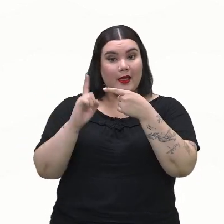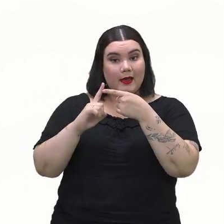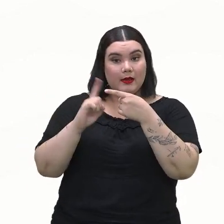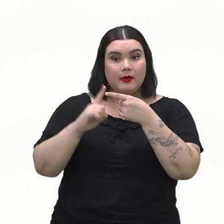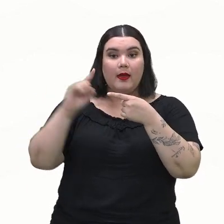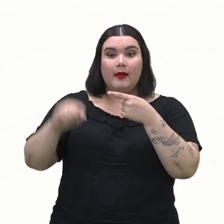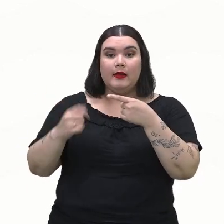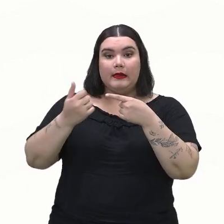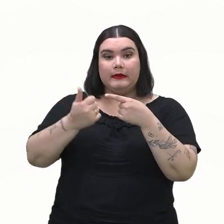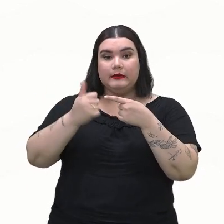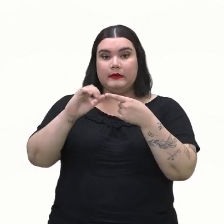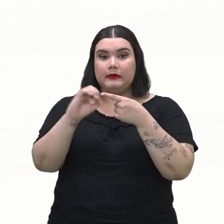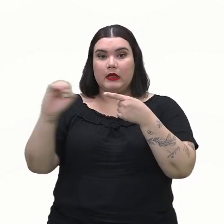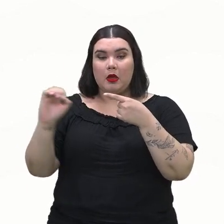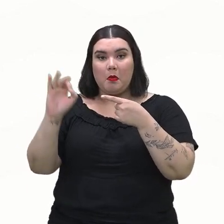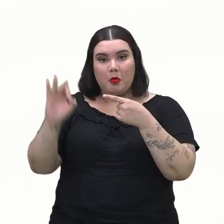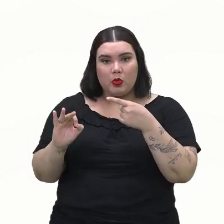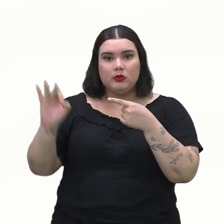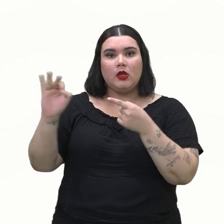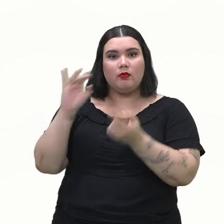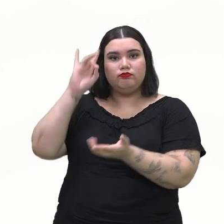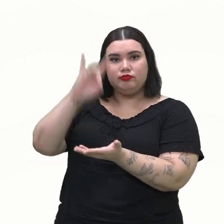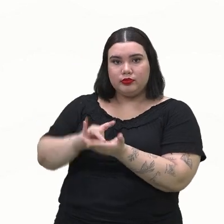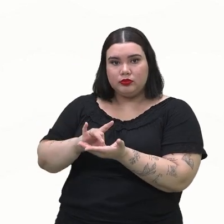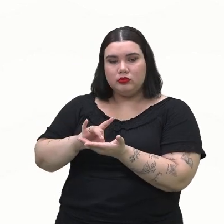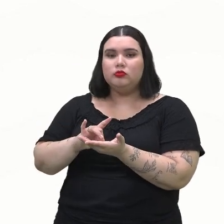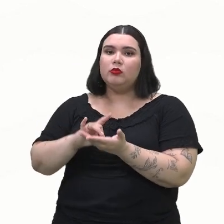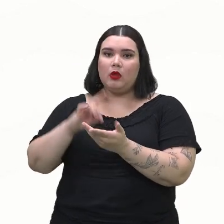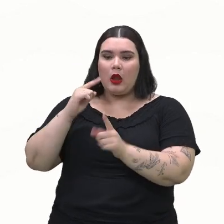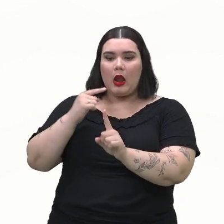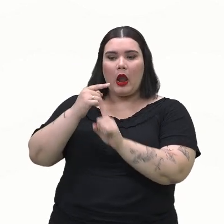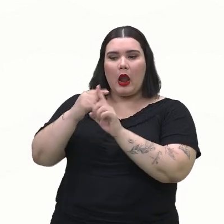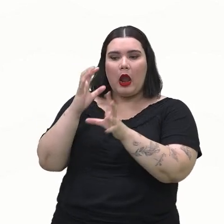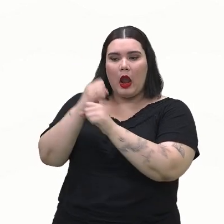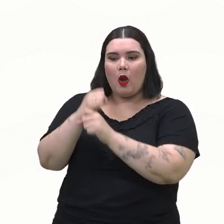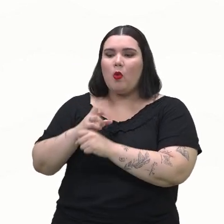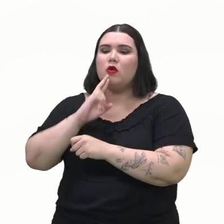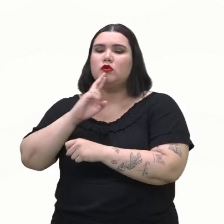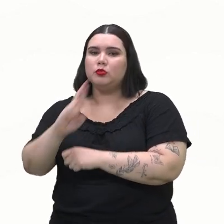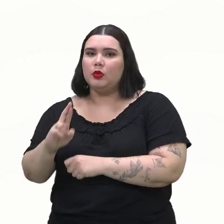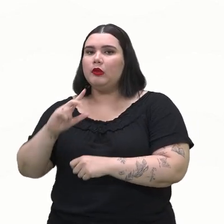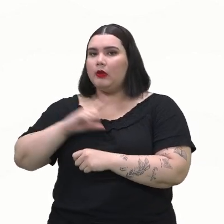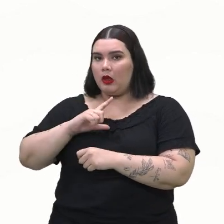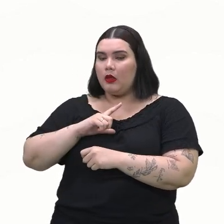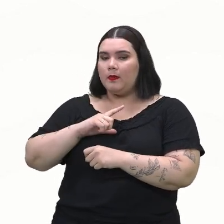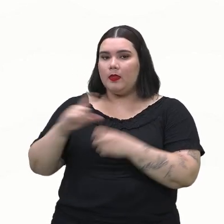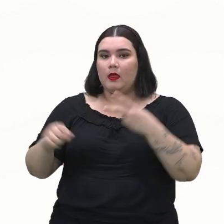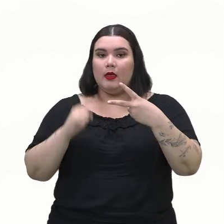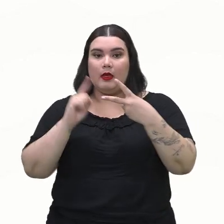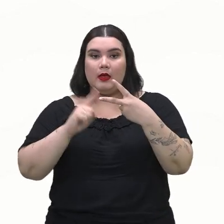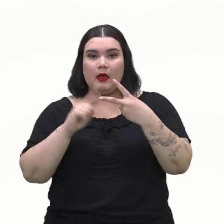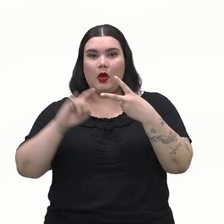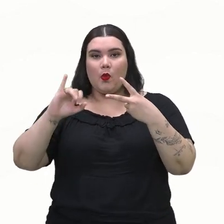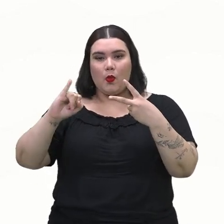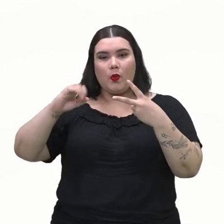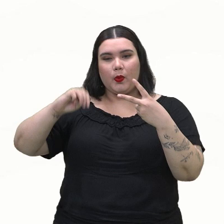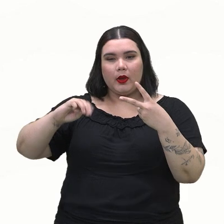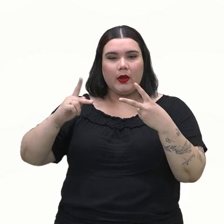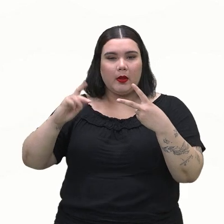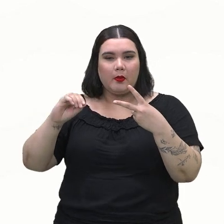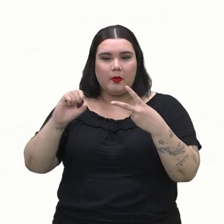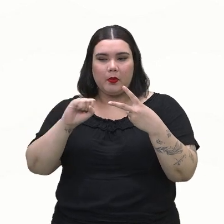100% de chance de acontecer. O evento impossível é aquele que possui